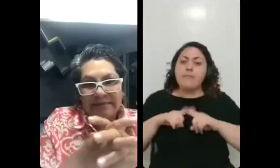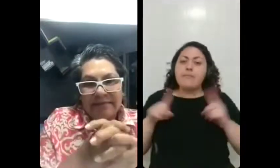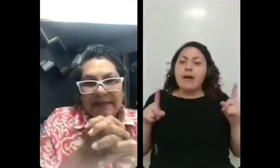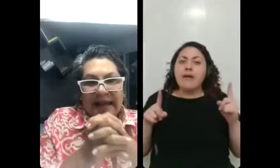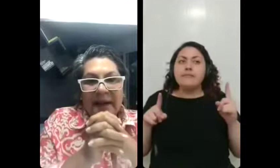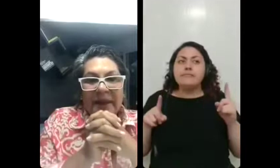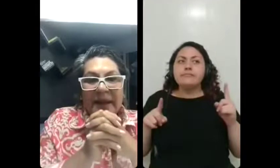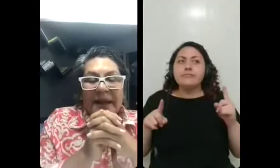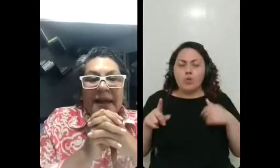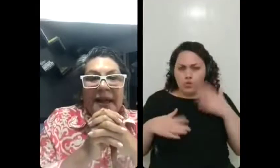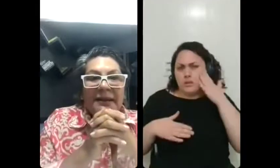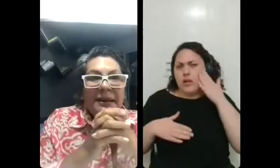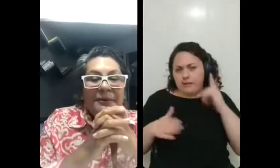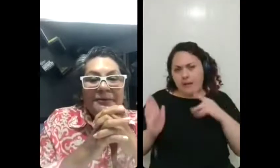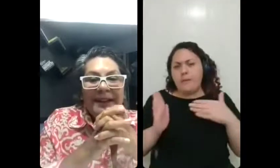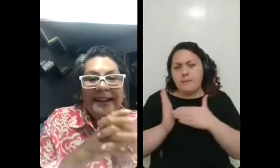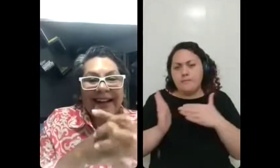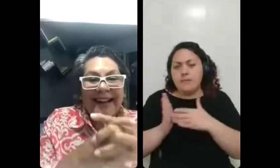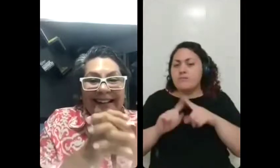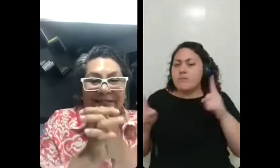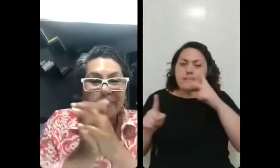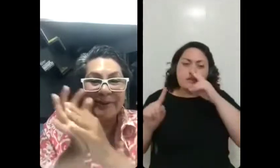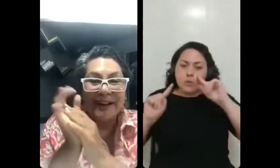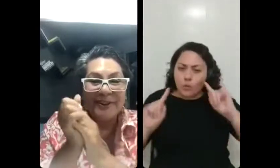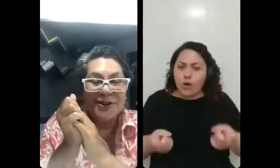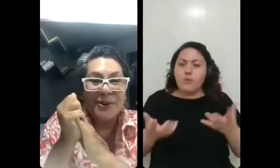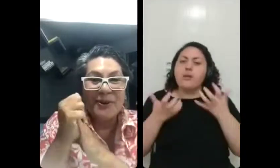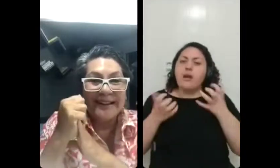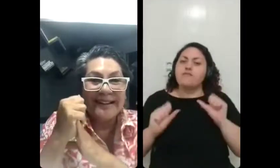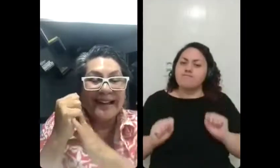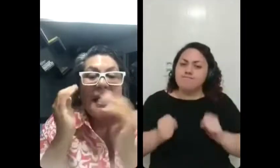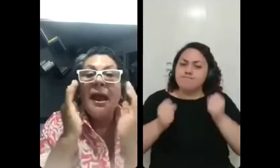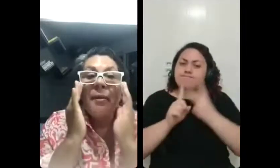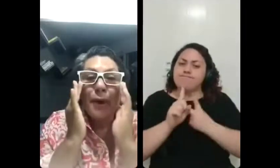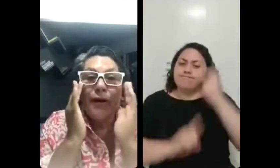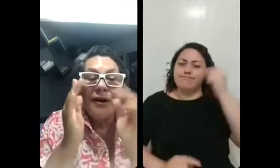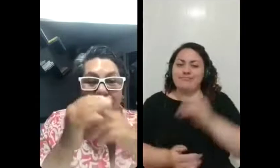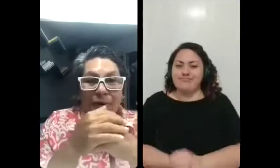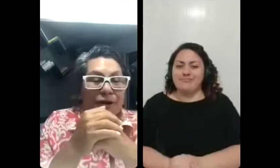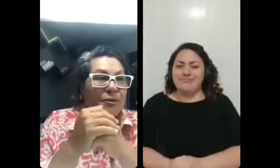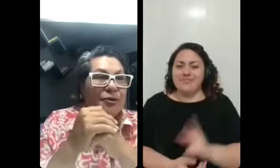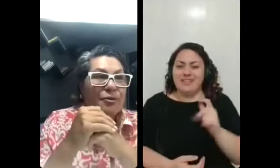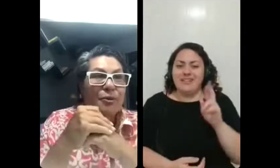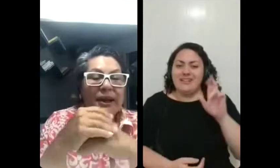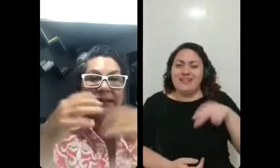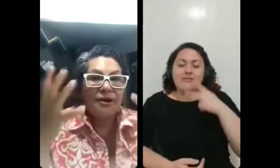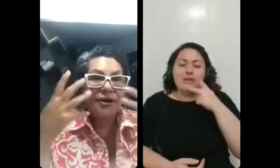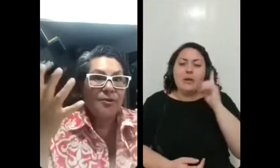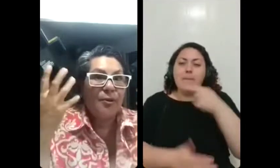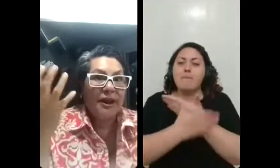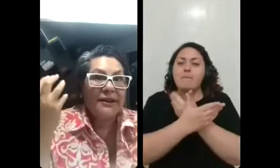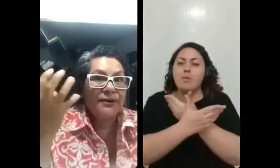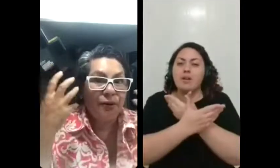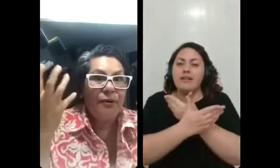fazer, sabe? Então, a Karen tá me falando de borboleta guerreira, porque eu gosto muito de borboletas,